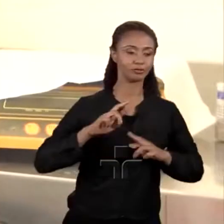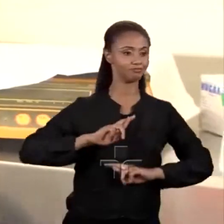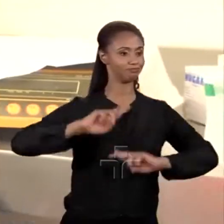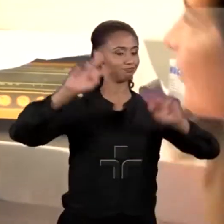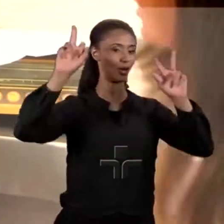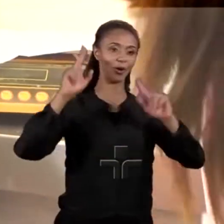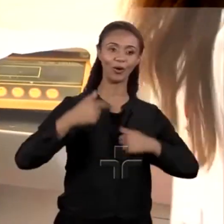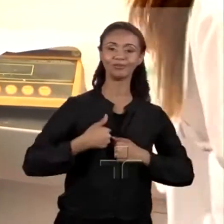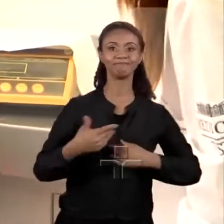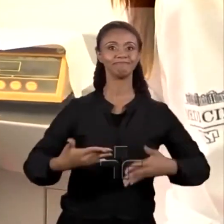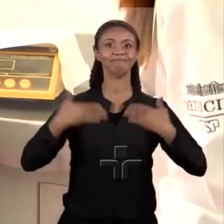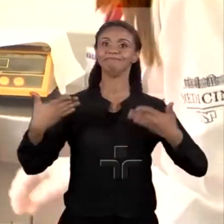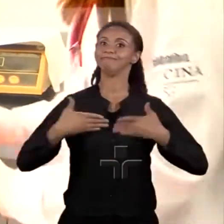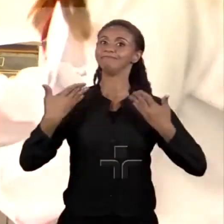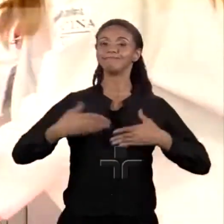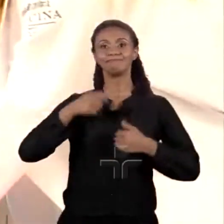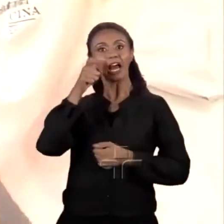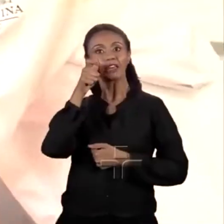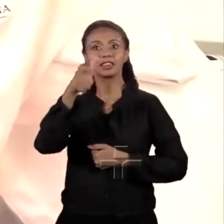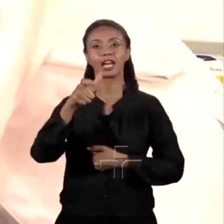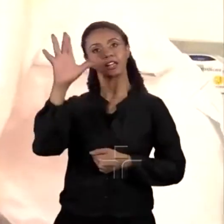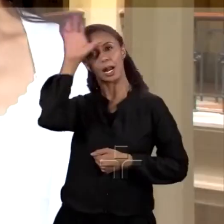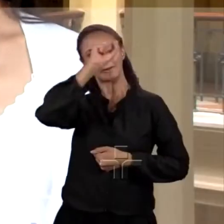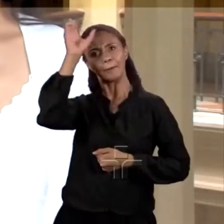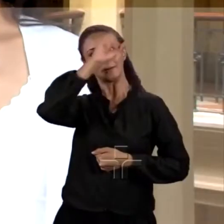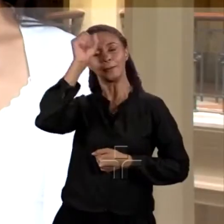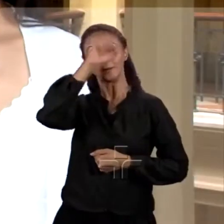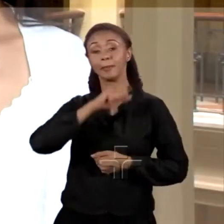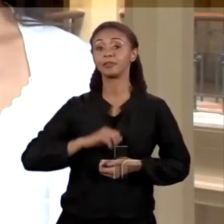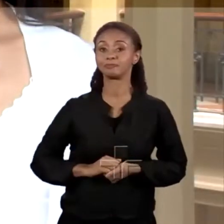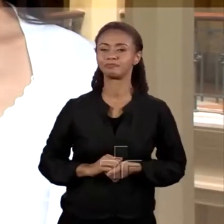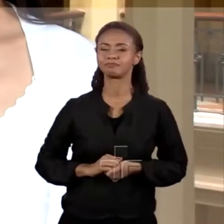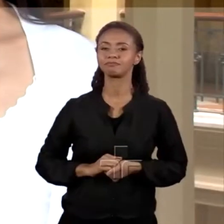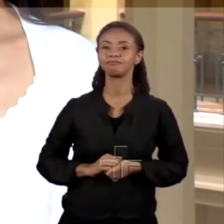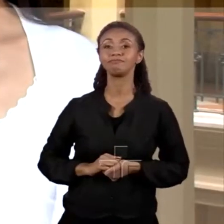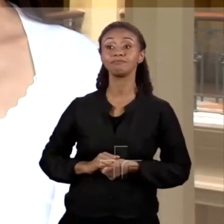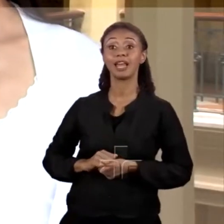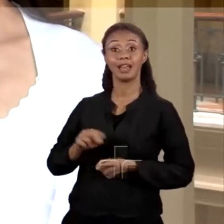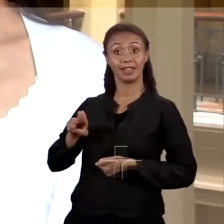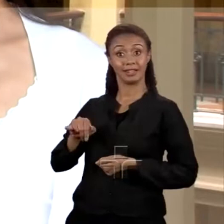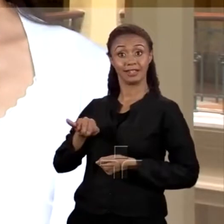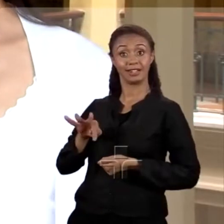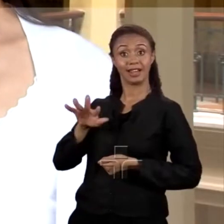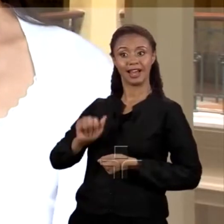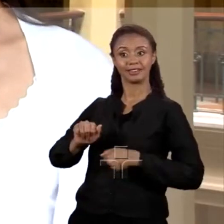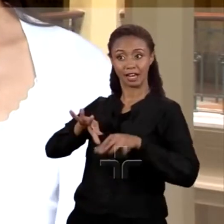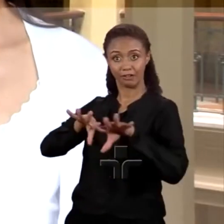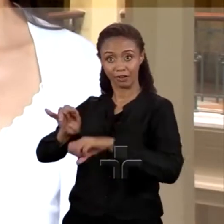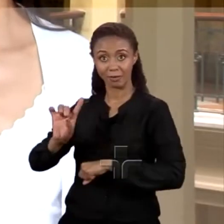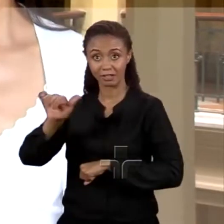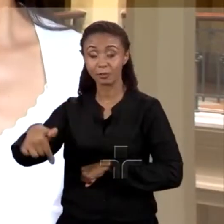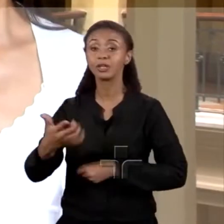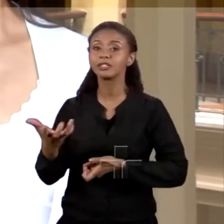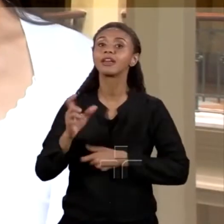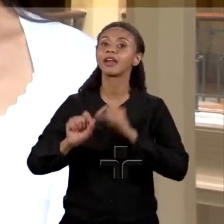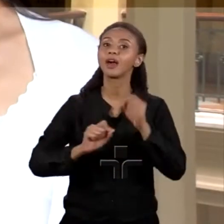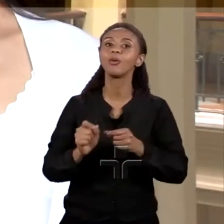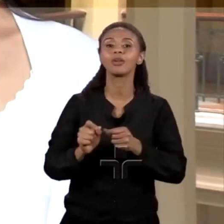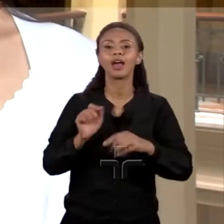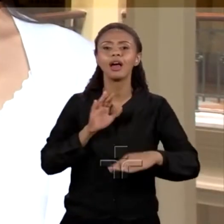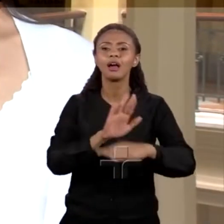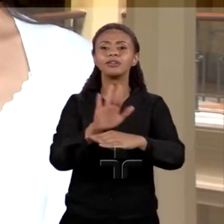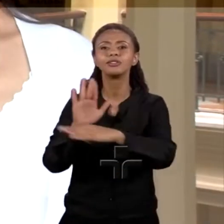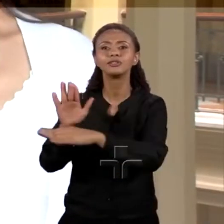disposta, ainda mais interessada em aprender. Depois de formada, Natália quer retribuir à sociedade brasileira as